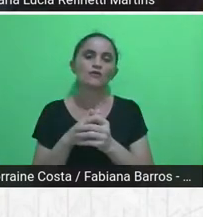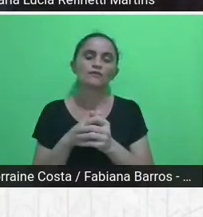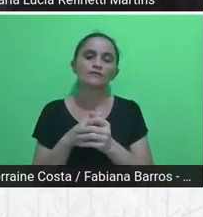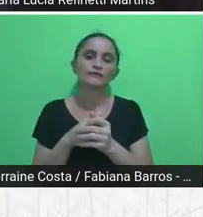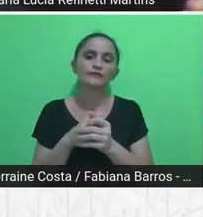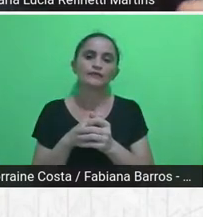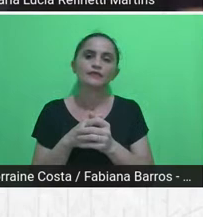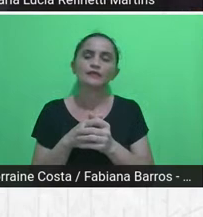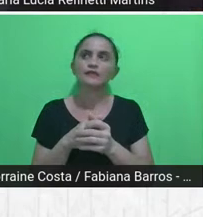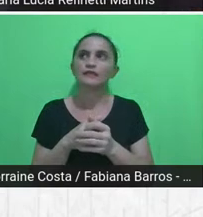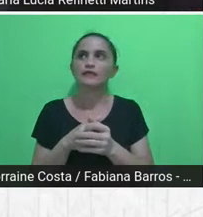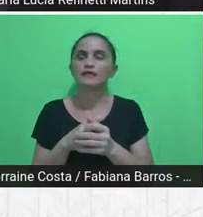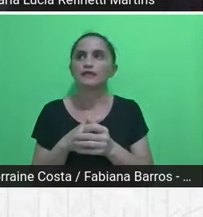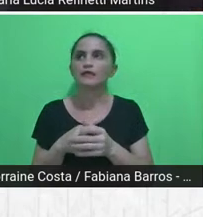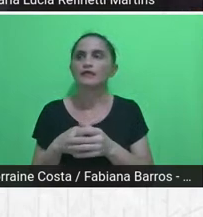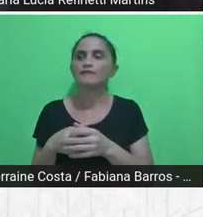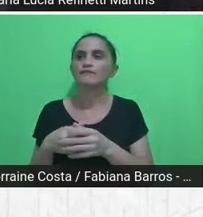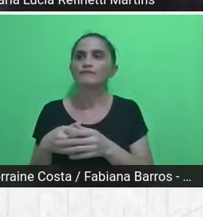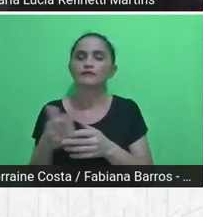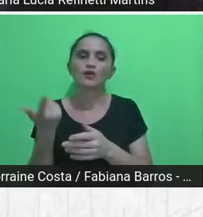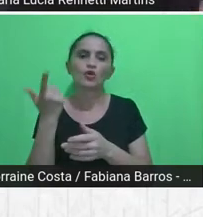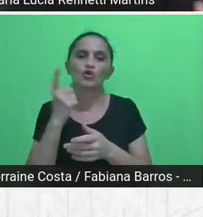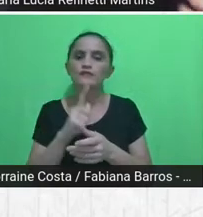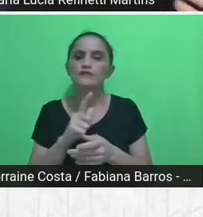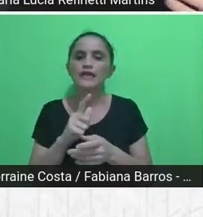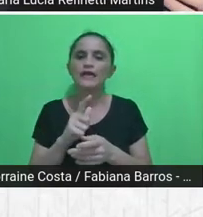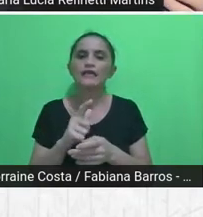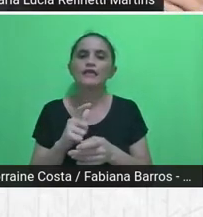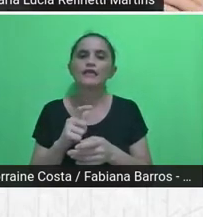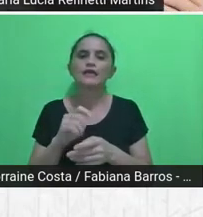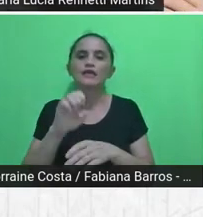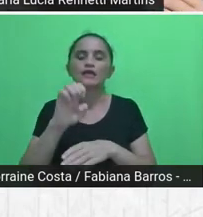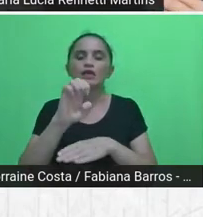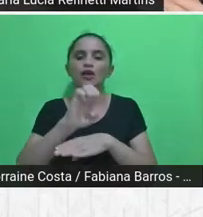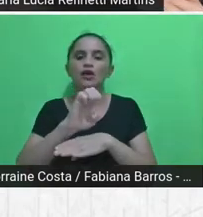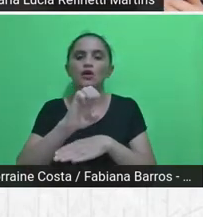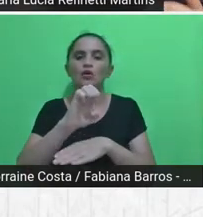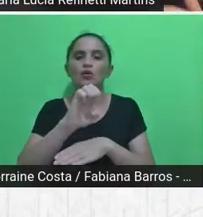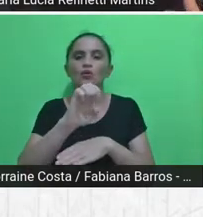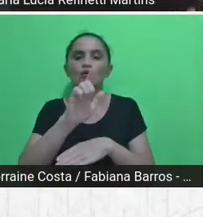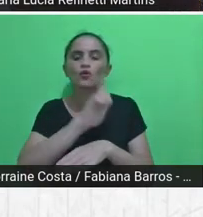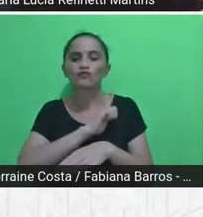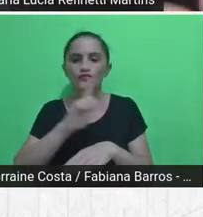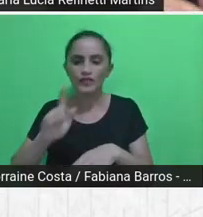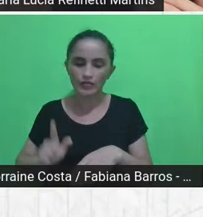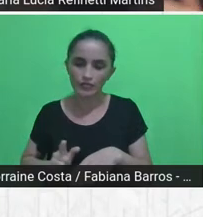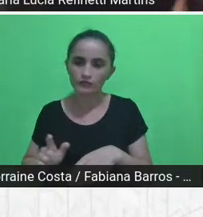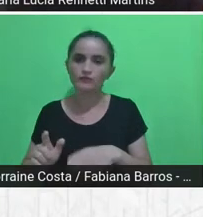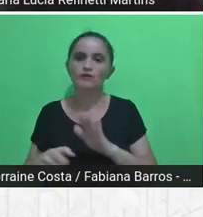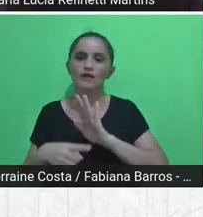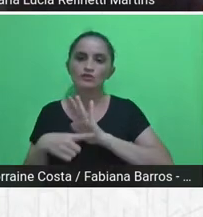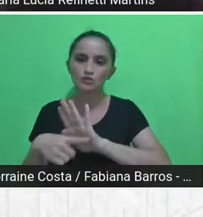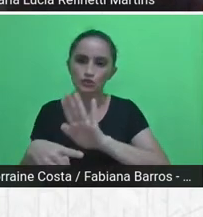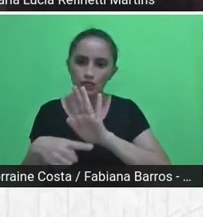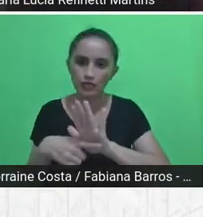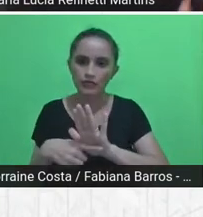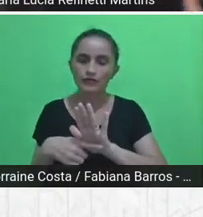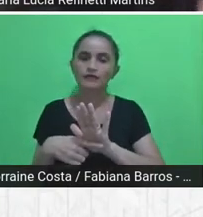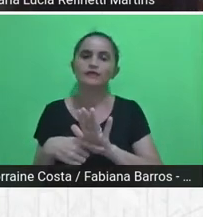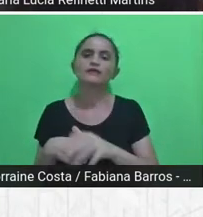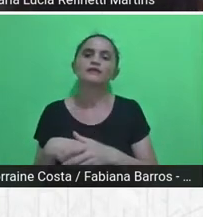por meio de jovens que se educam, que aprendem